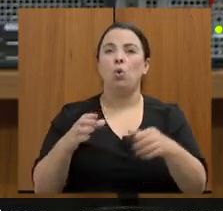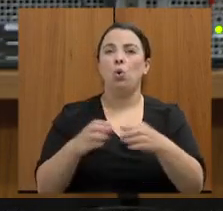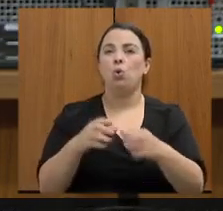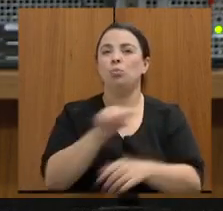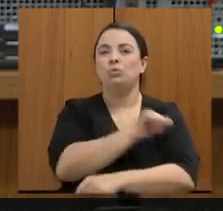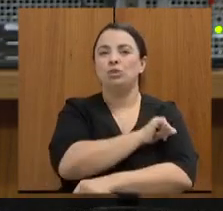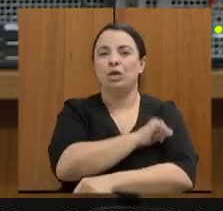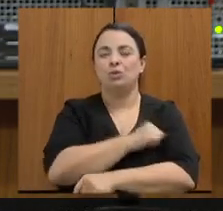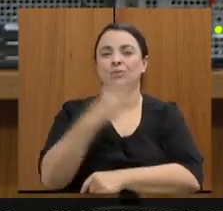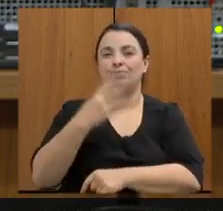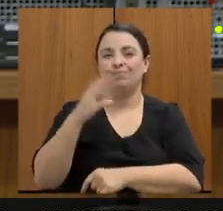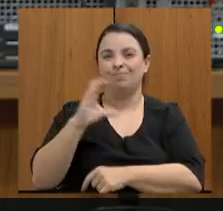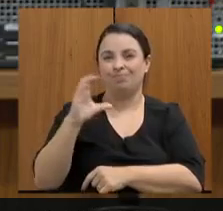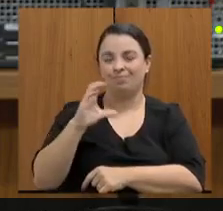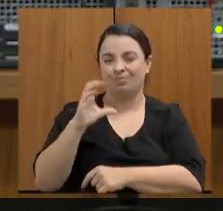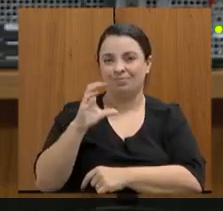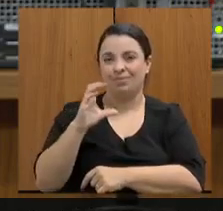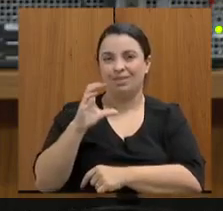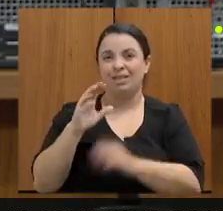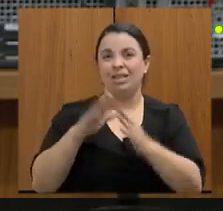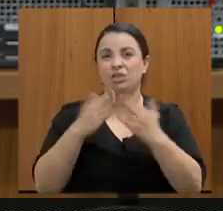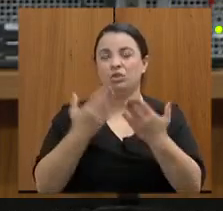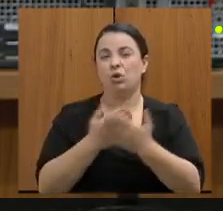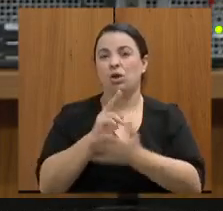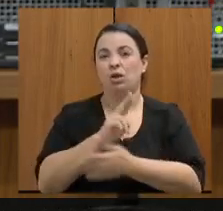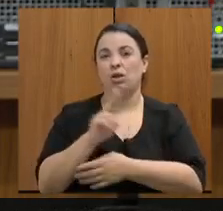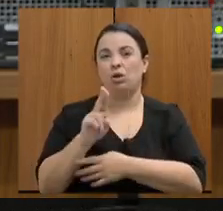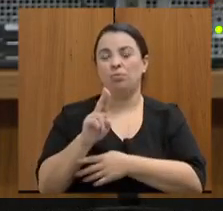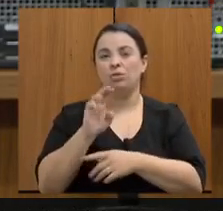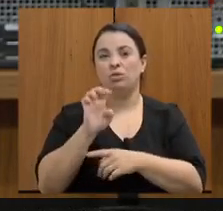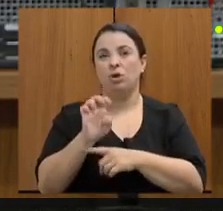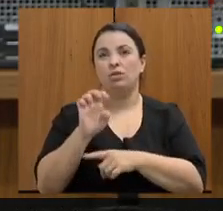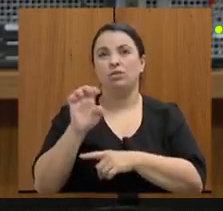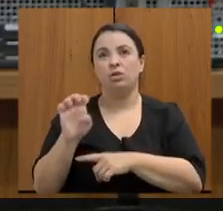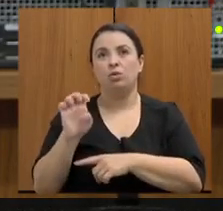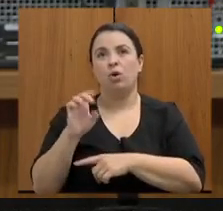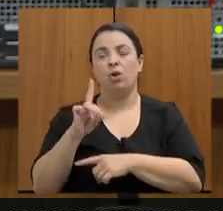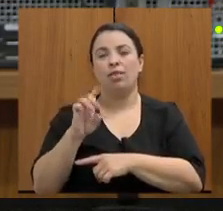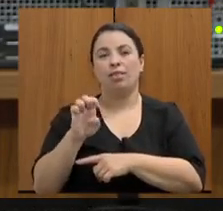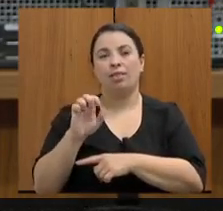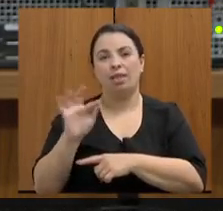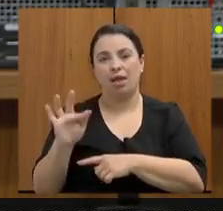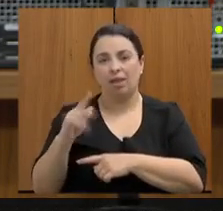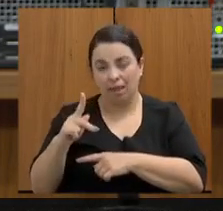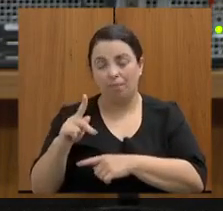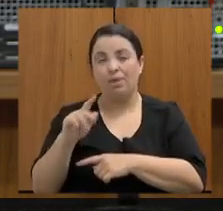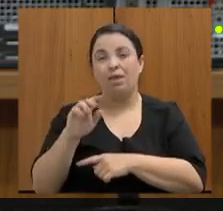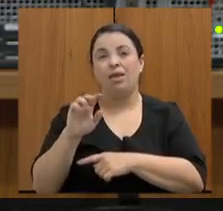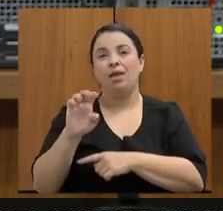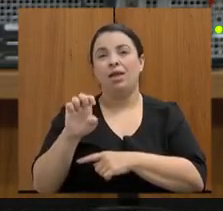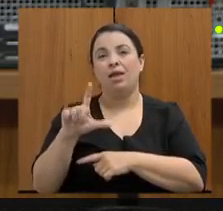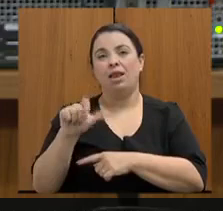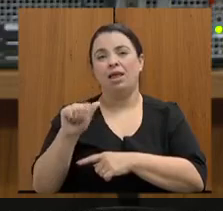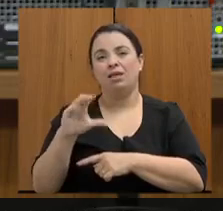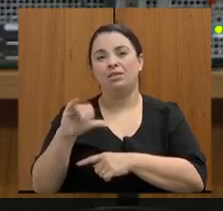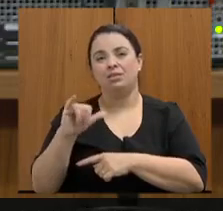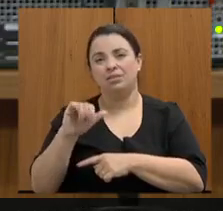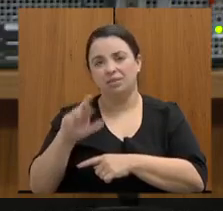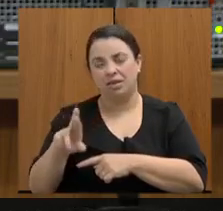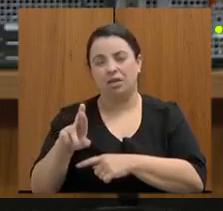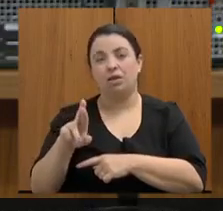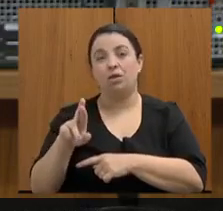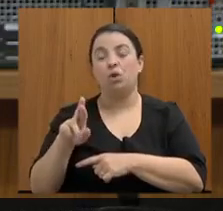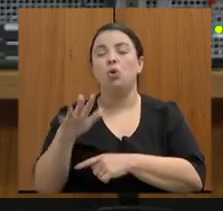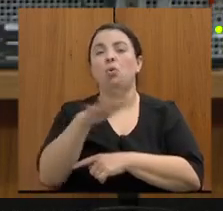da escola escola estadual DEP e LACIR Pereira Lima no bairro Cachoeirinha BH